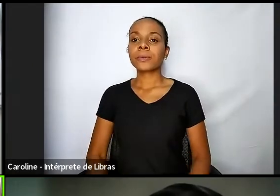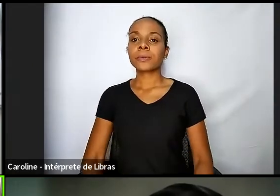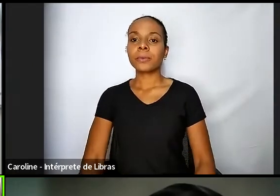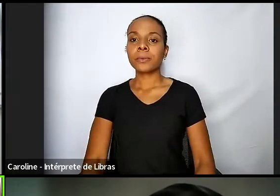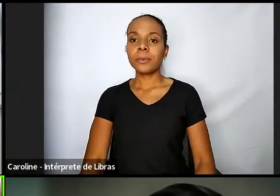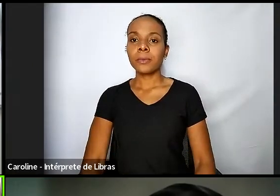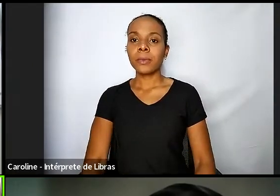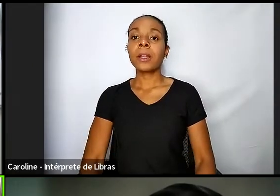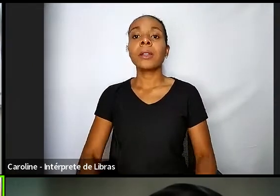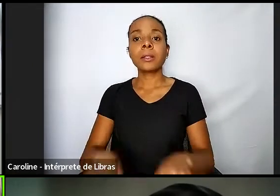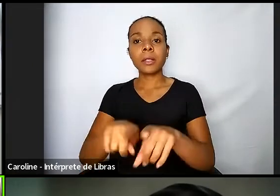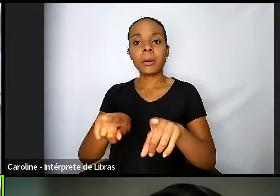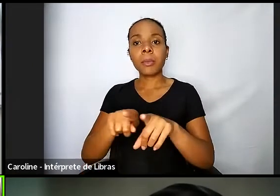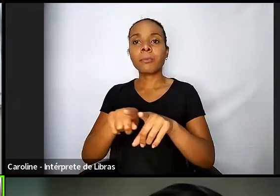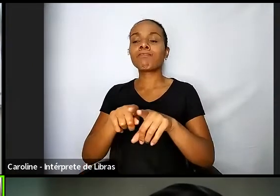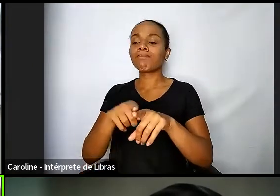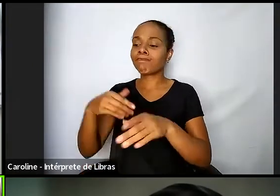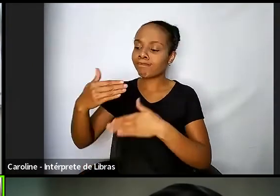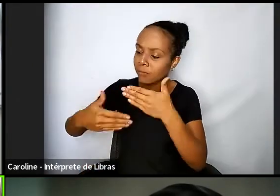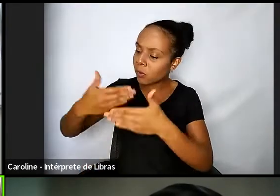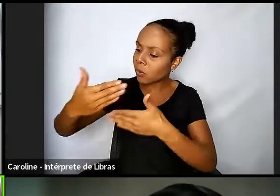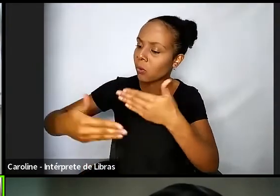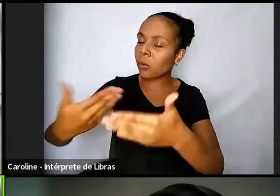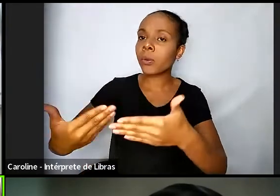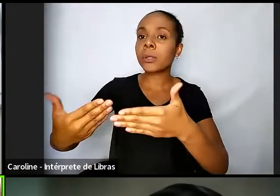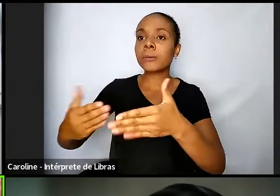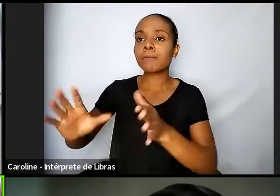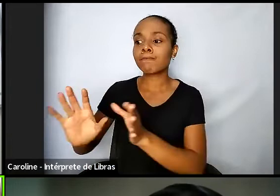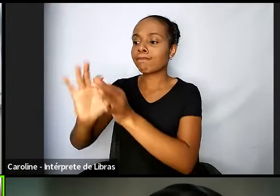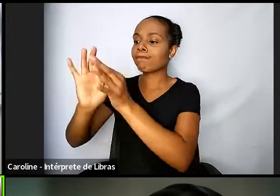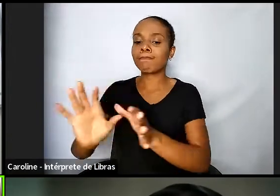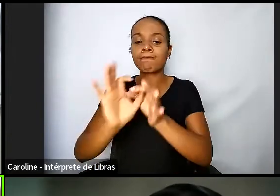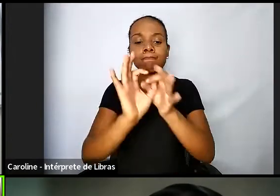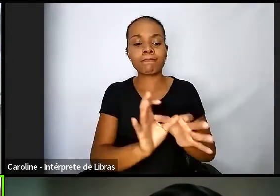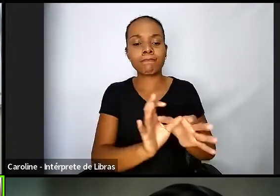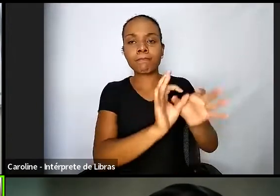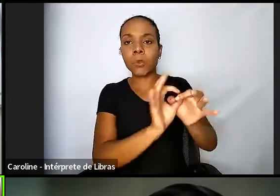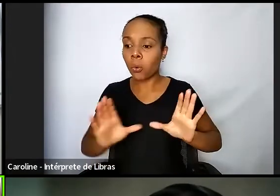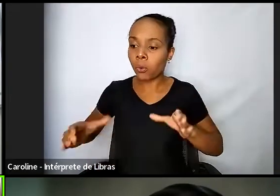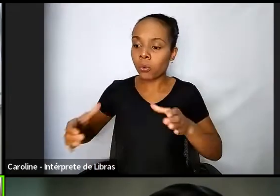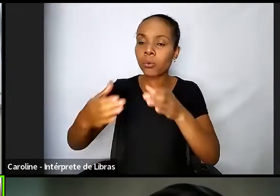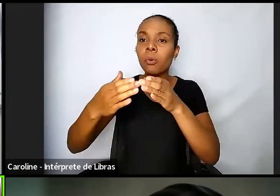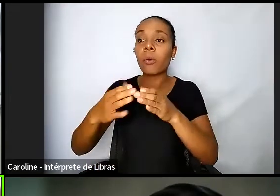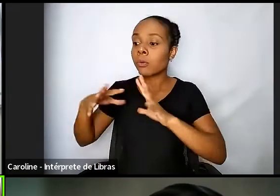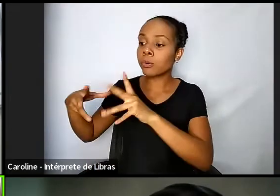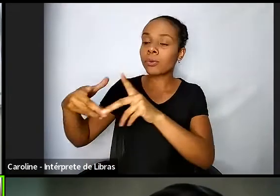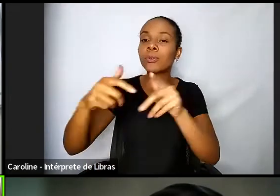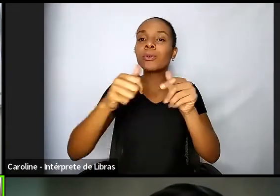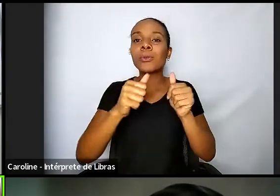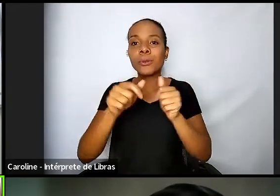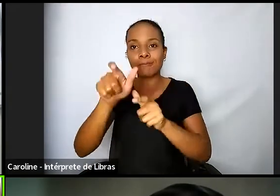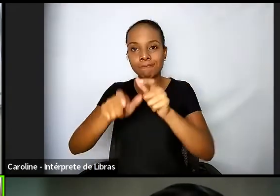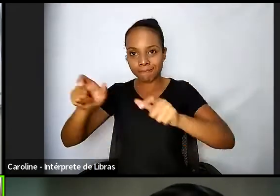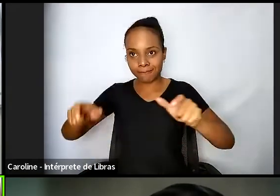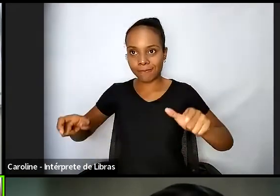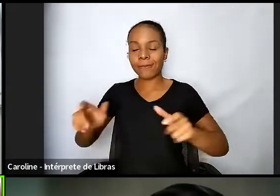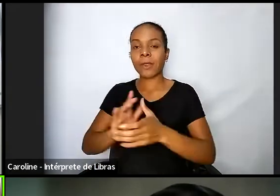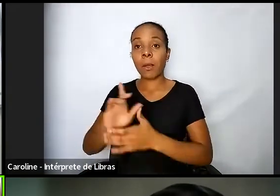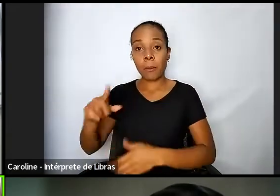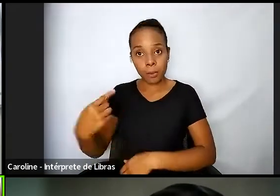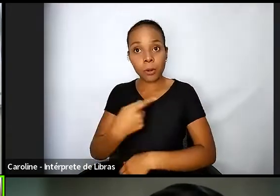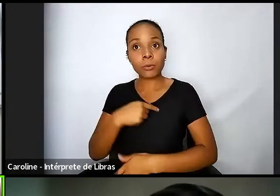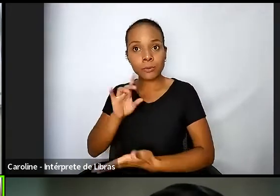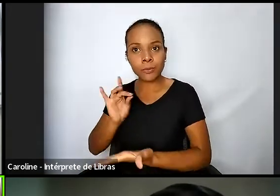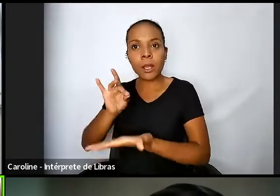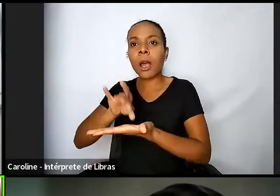fluxos construídos em rede né com todos os atores a fim de que a gente efetivamente